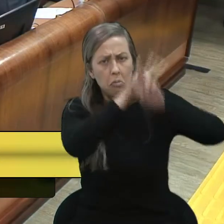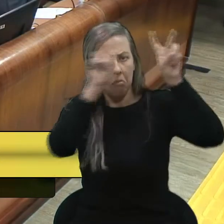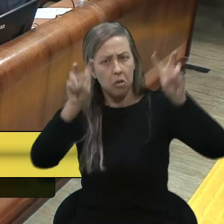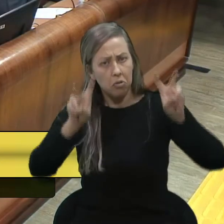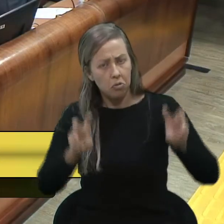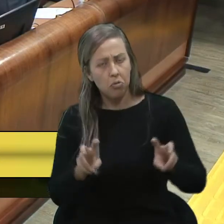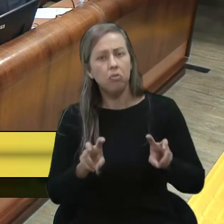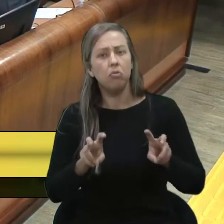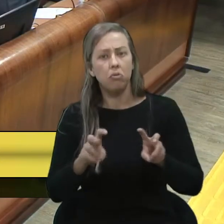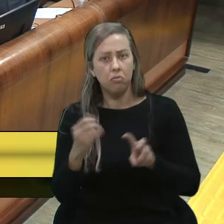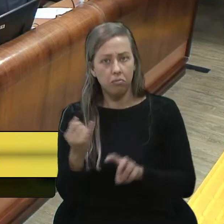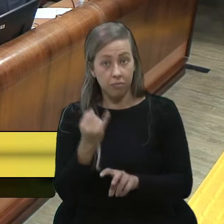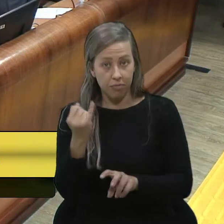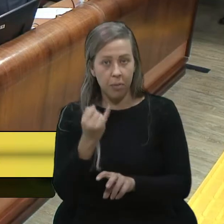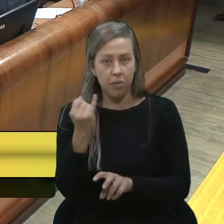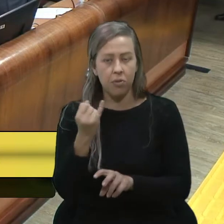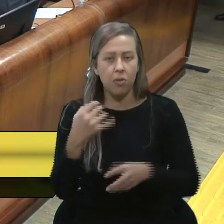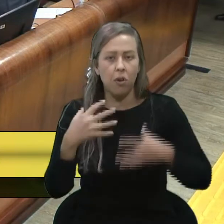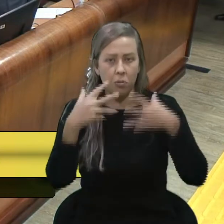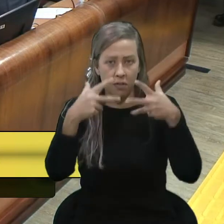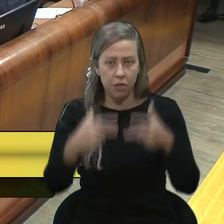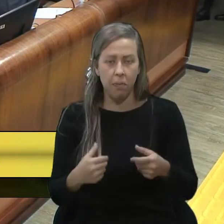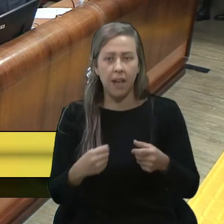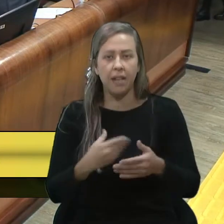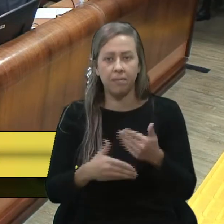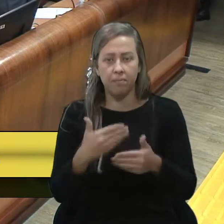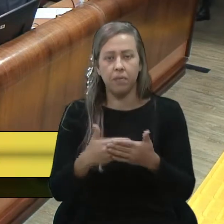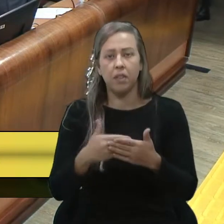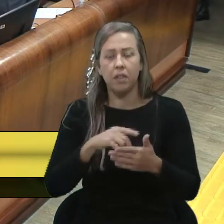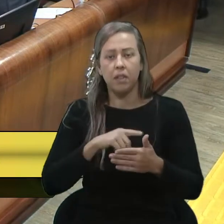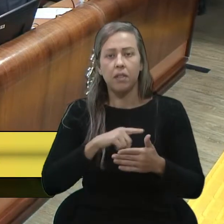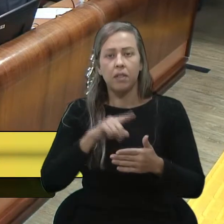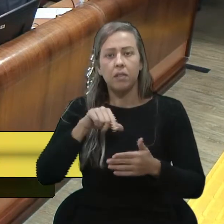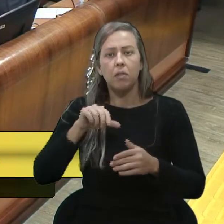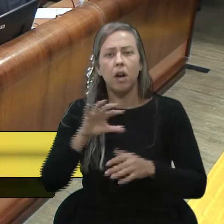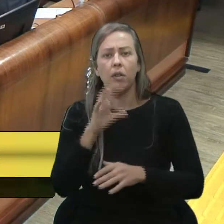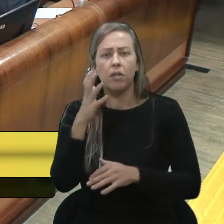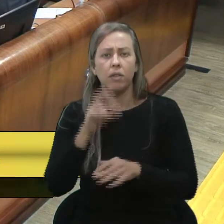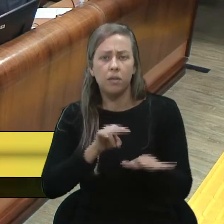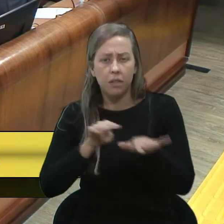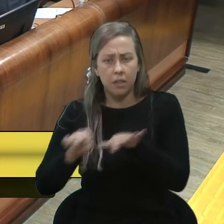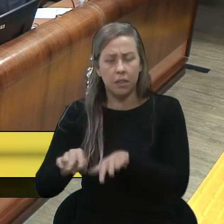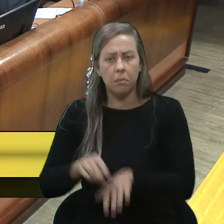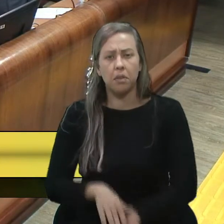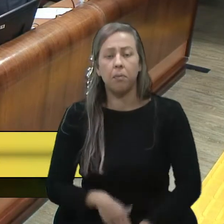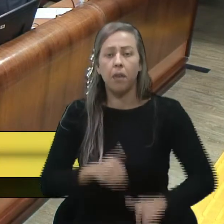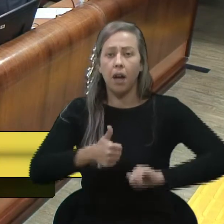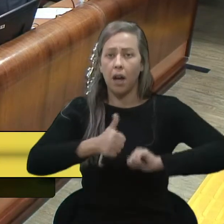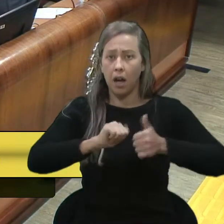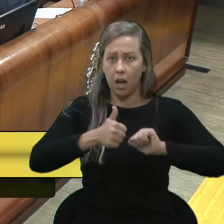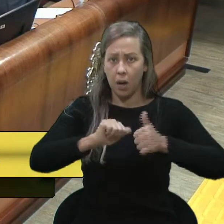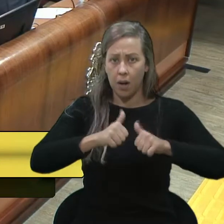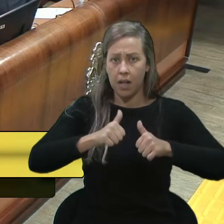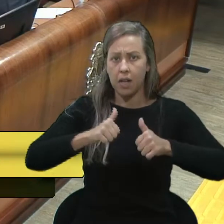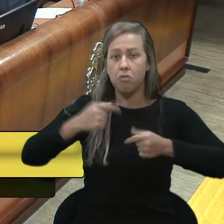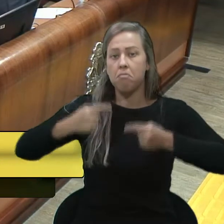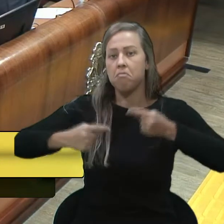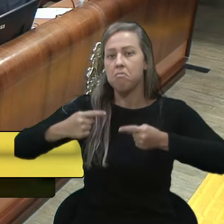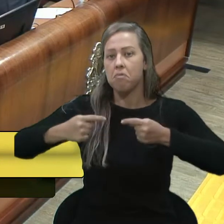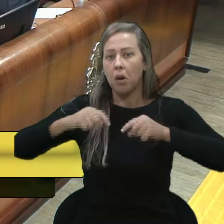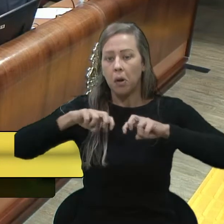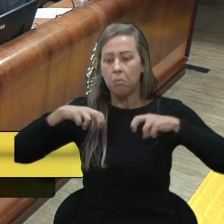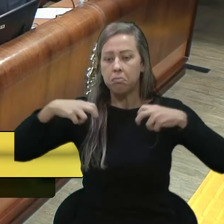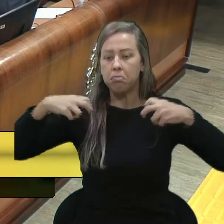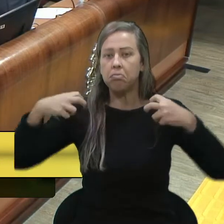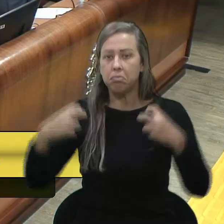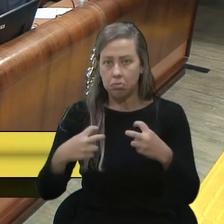importância e pela relevância desse processo todo que vai acontecer essa semana. A qualidade dos debatedores, o esforço